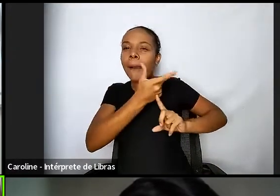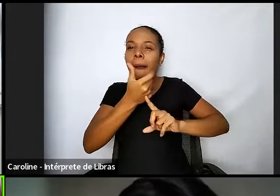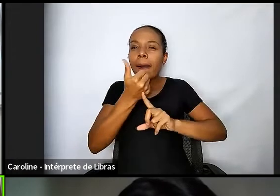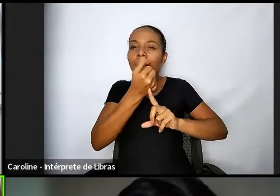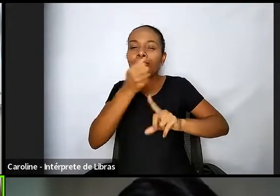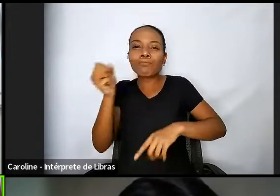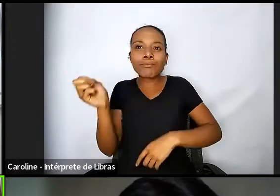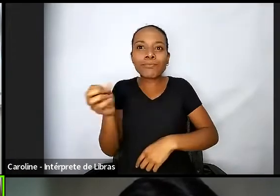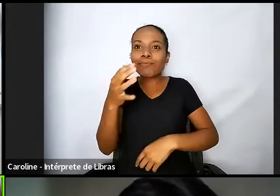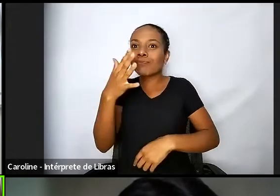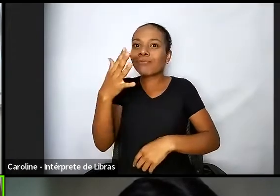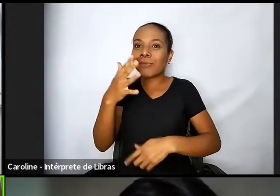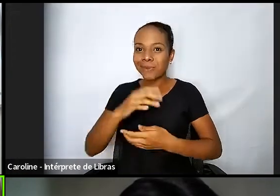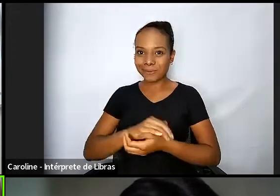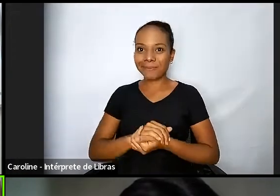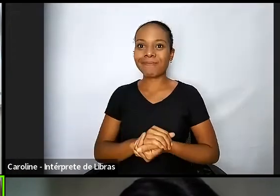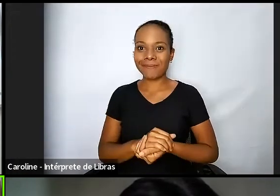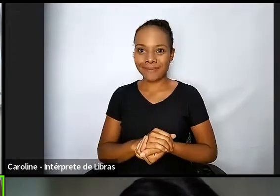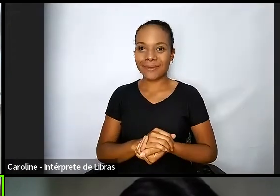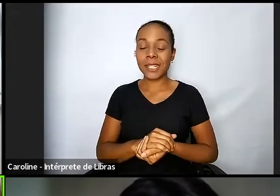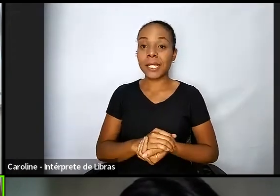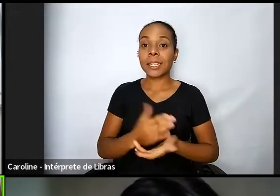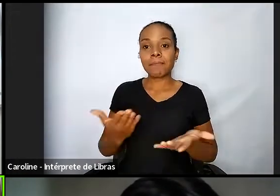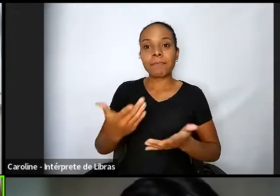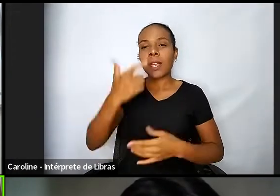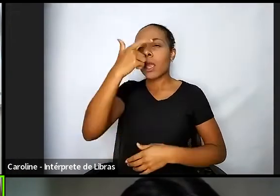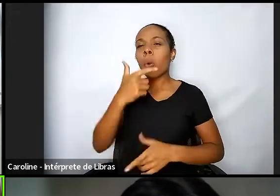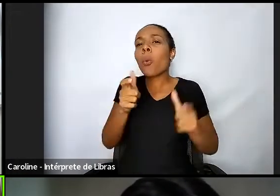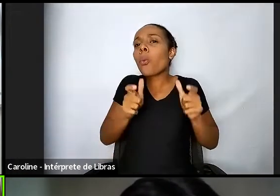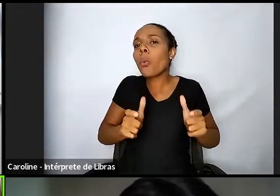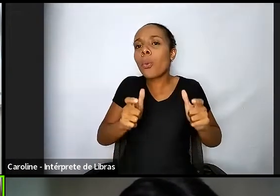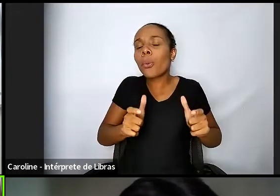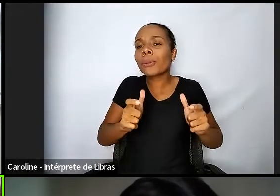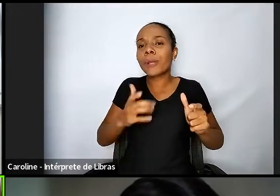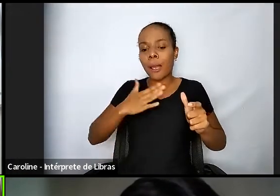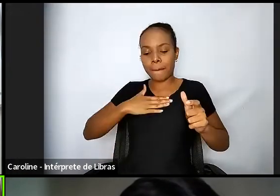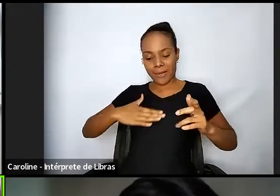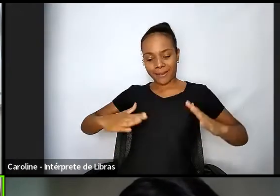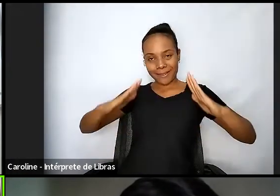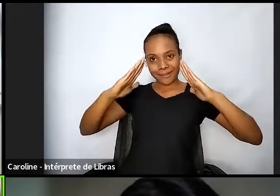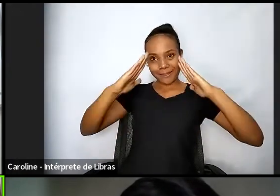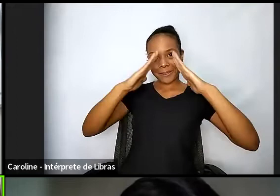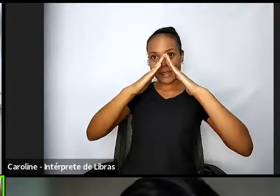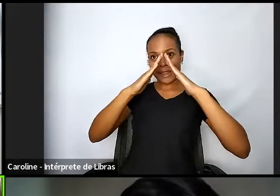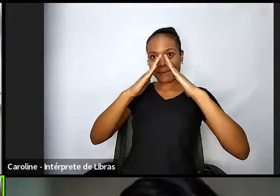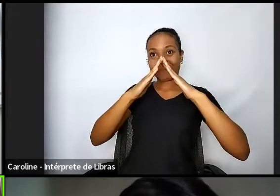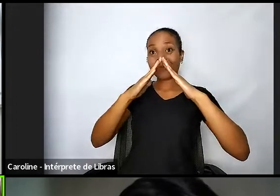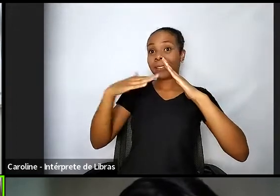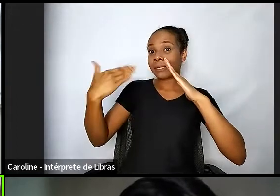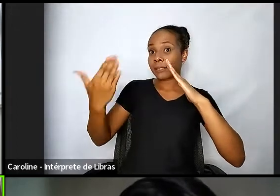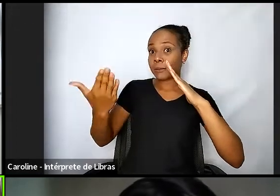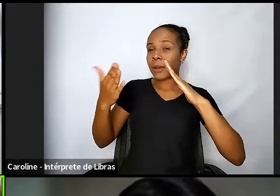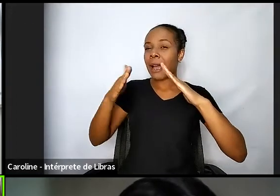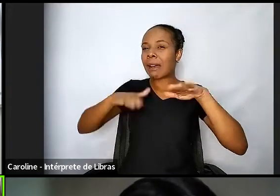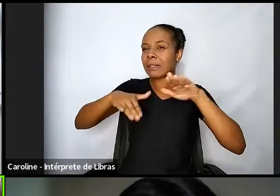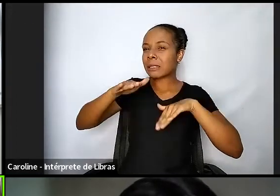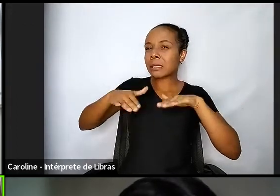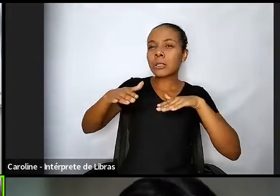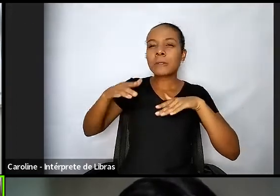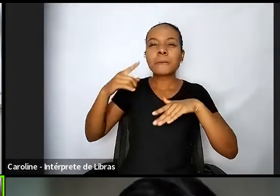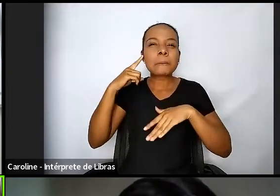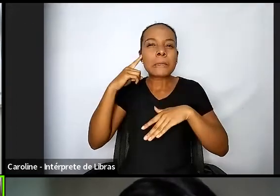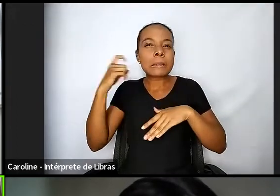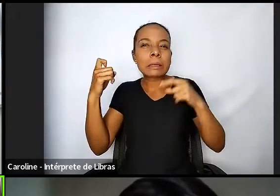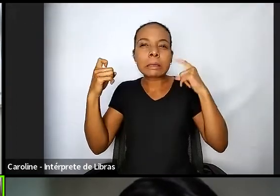estou aqui falando da minha casa, então, possivelmente, pode ser que tenha algum ruído de alguma panela, de alguma